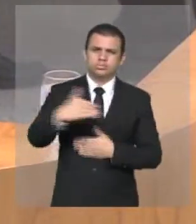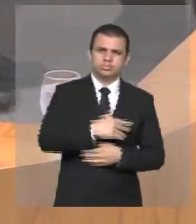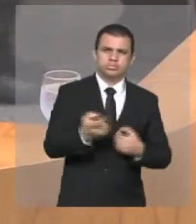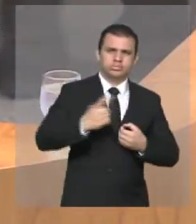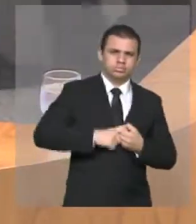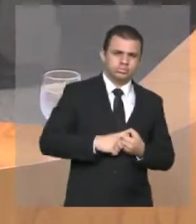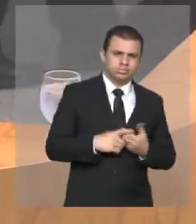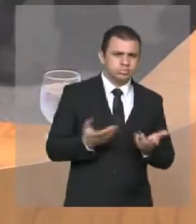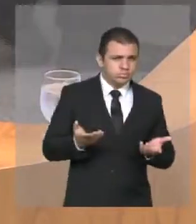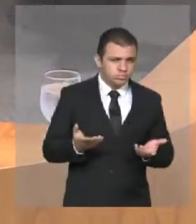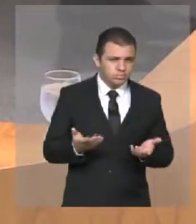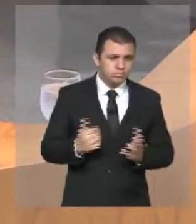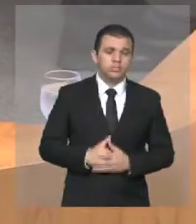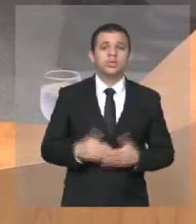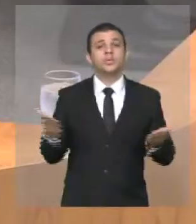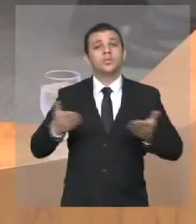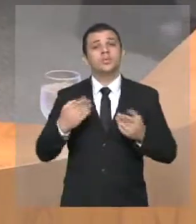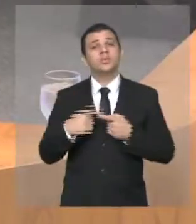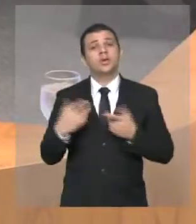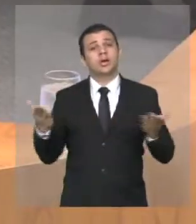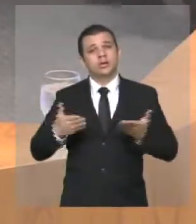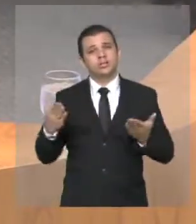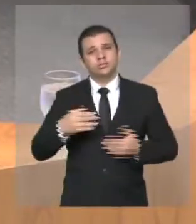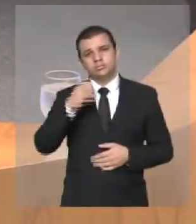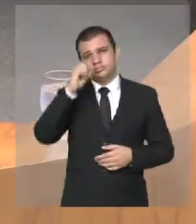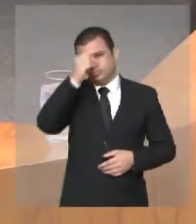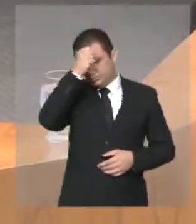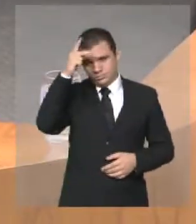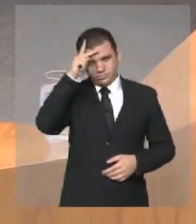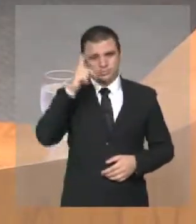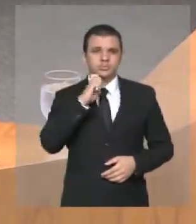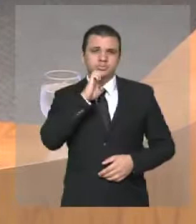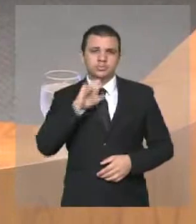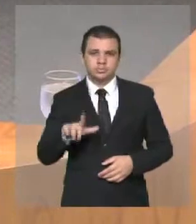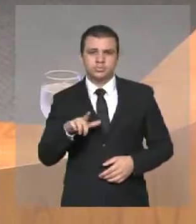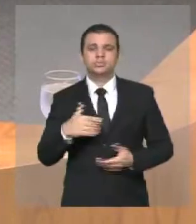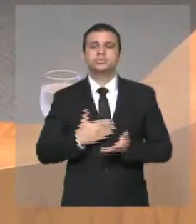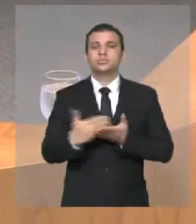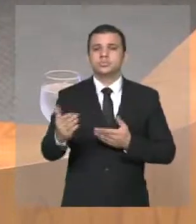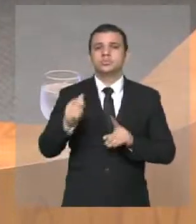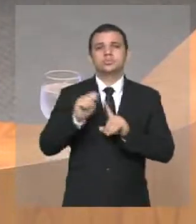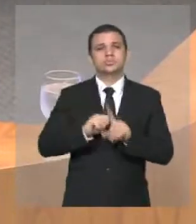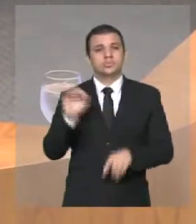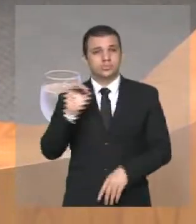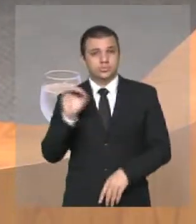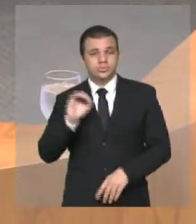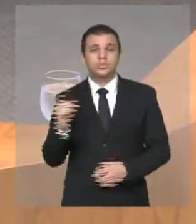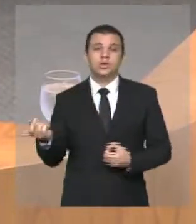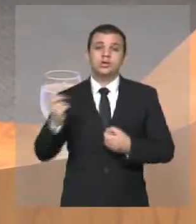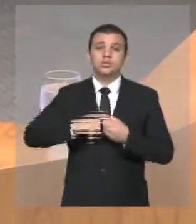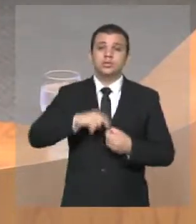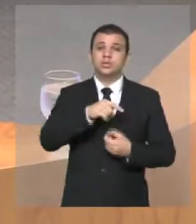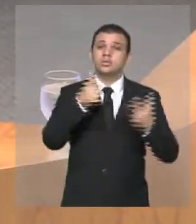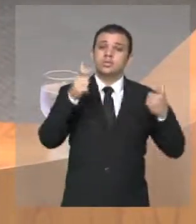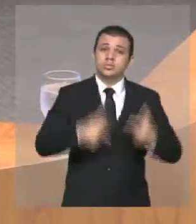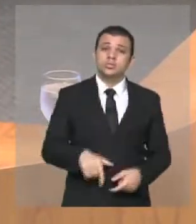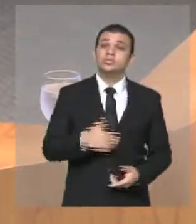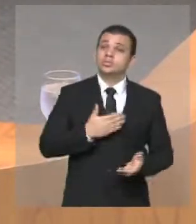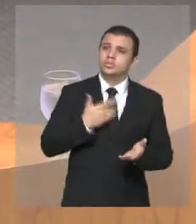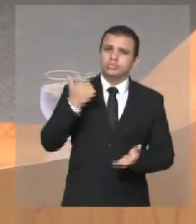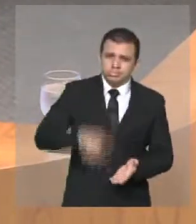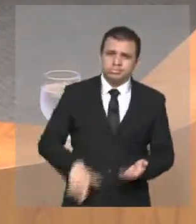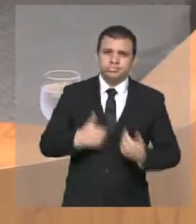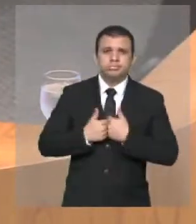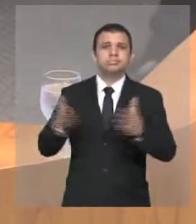o prefeito Edvaldo Holanda, no início de outubro, retorna ao local e faz novamente o lançamento da obra.